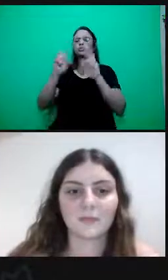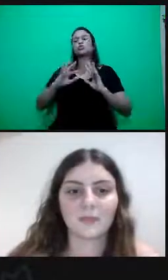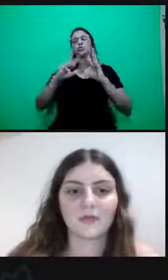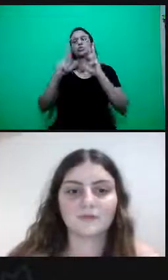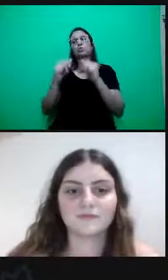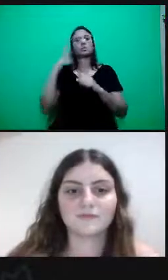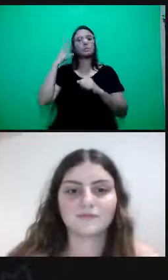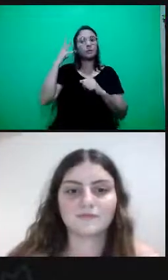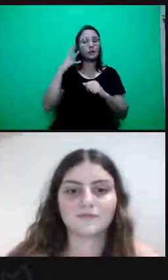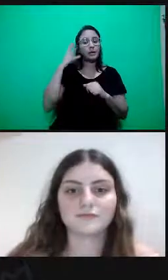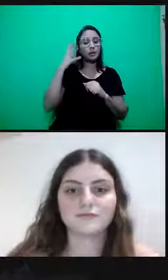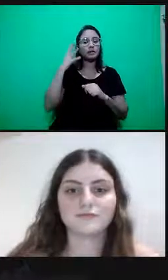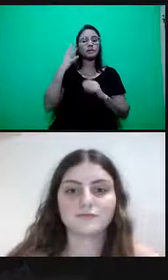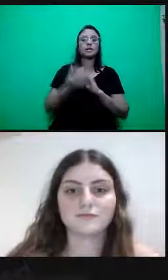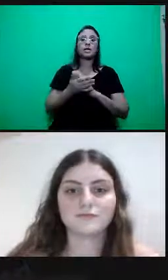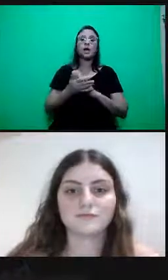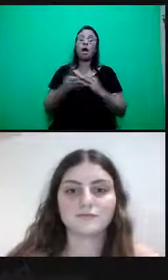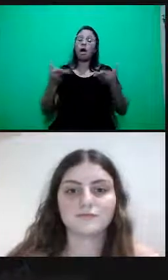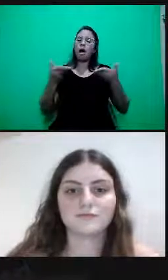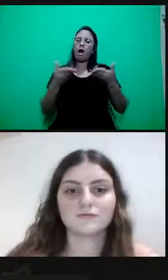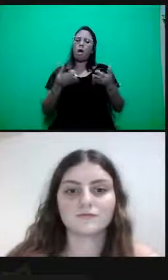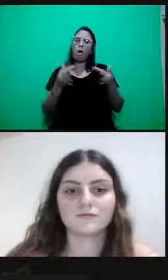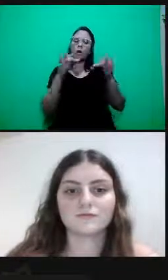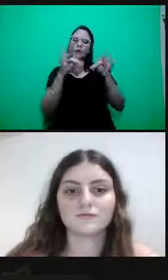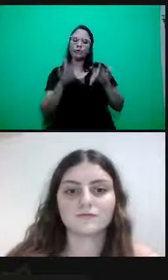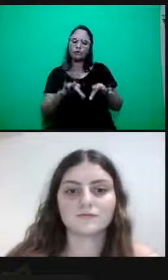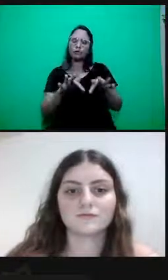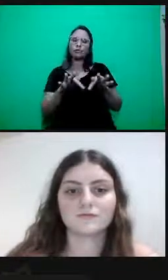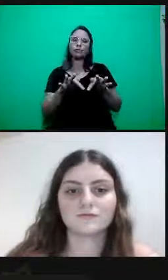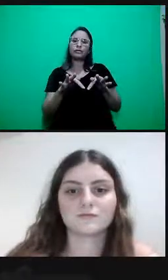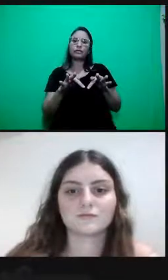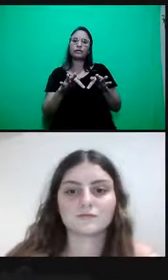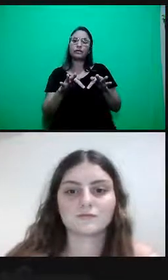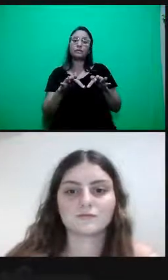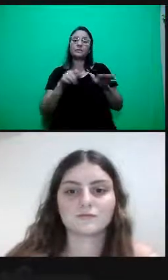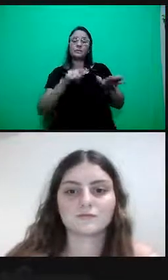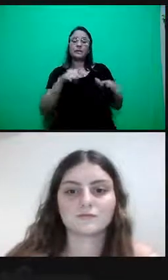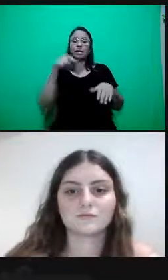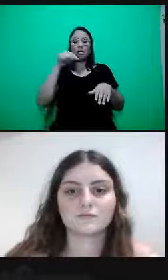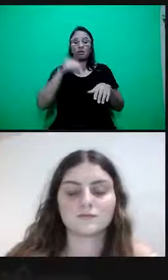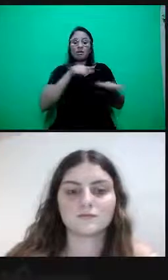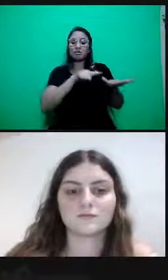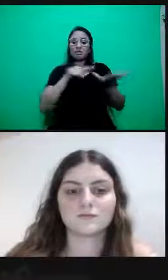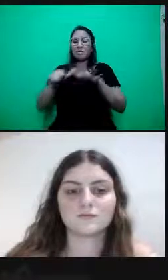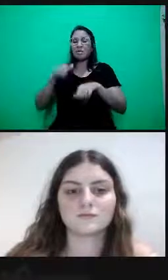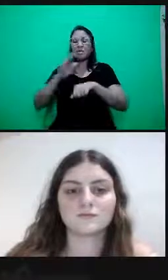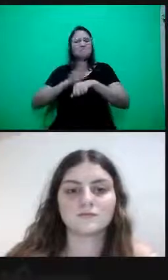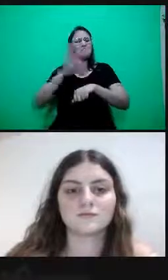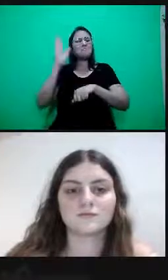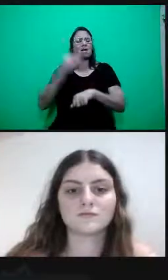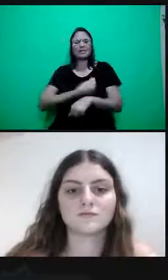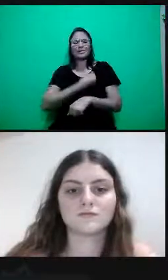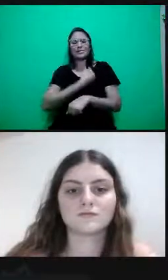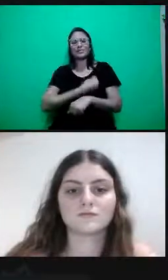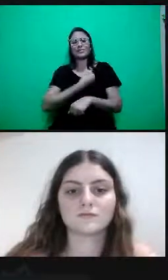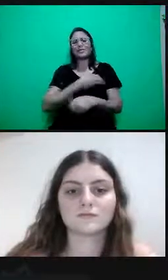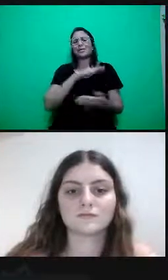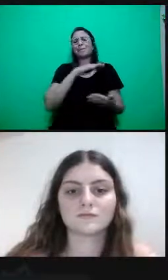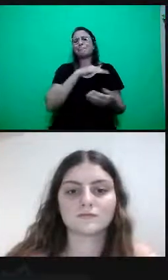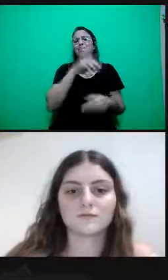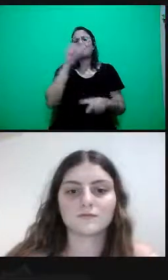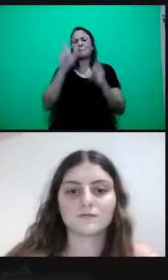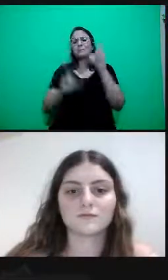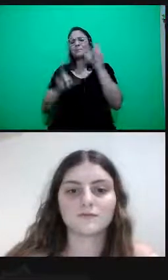Encerramos este evento na semana em que mais vidas foram perdidas até aqui e não podemos deixar de prestar